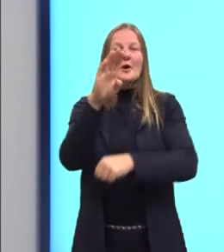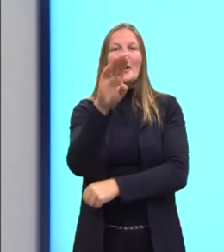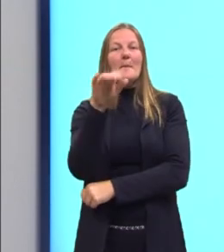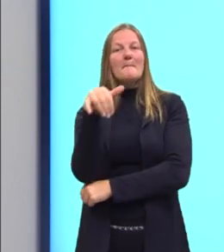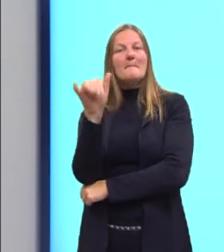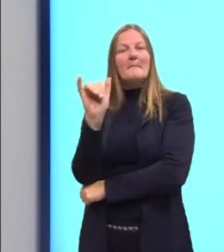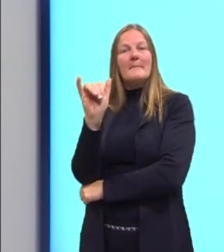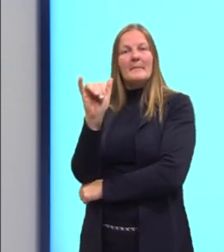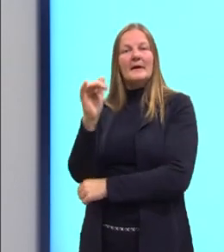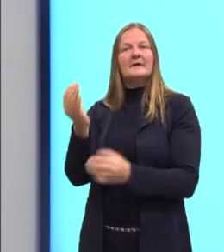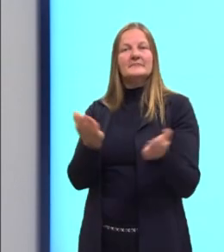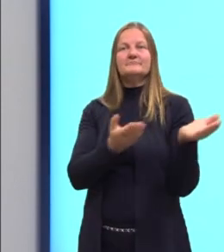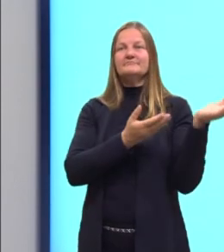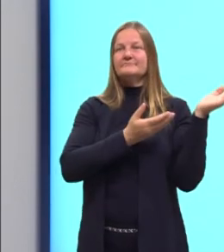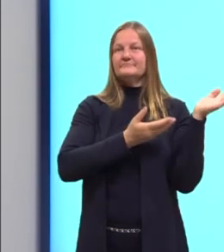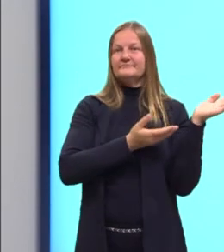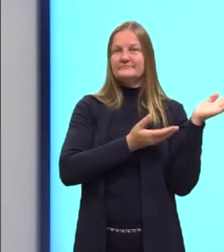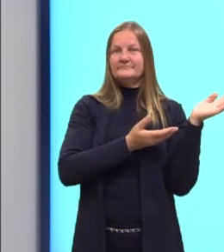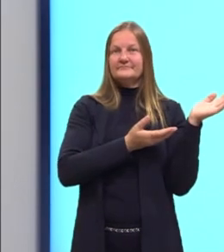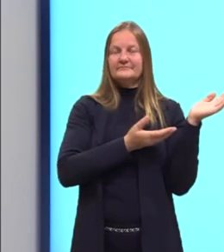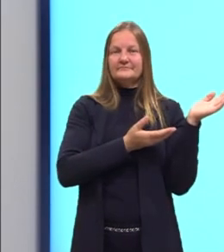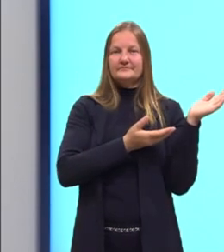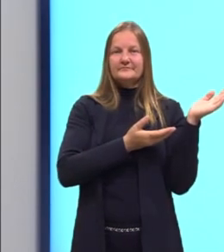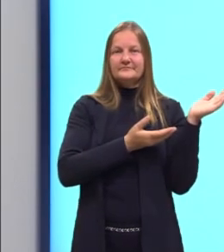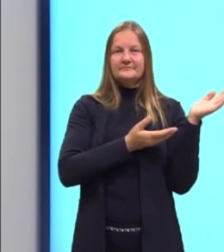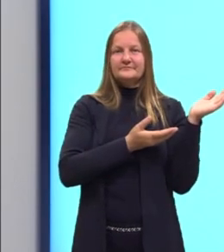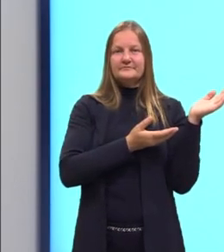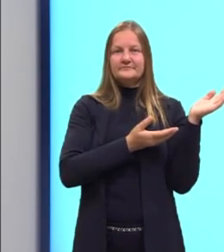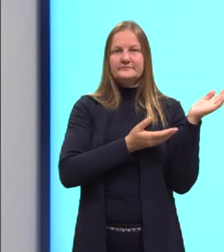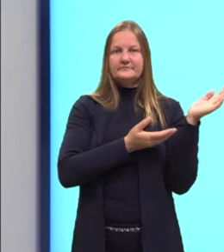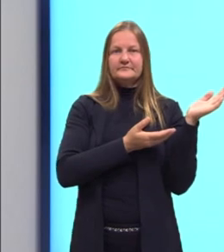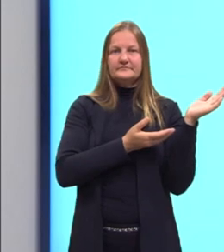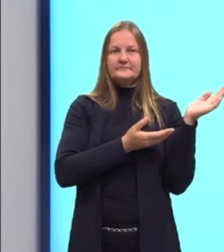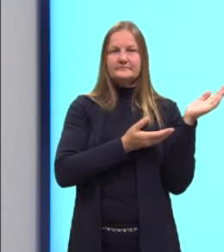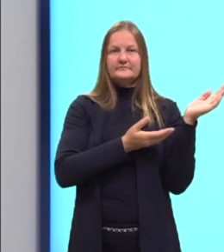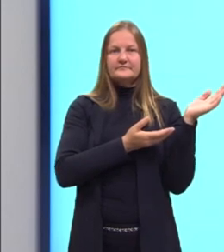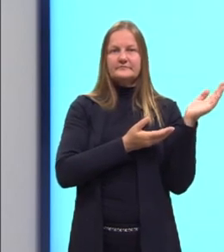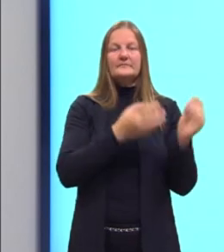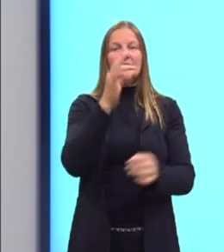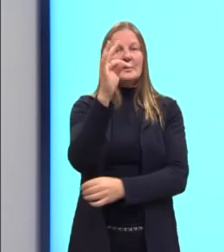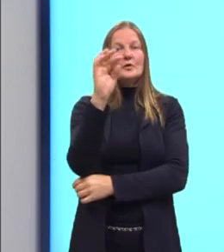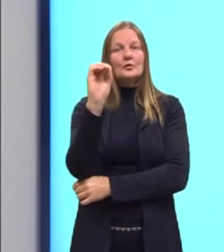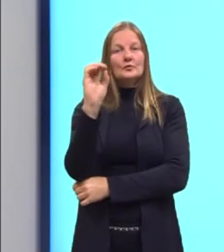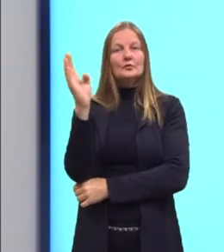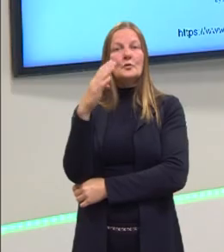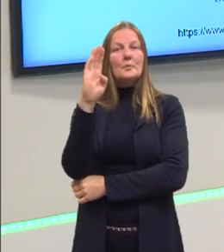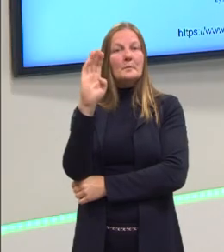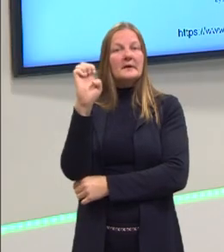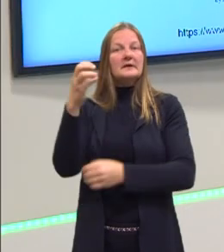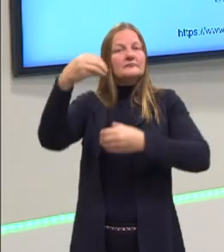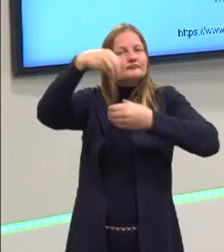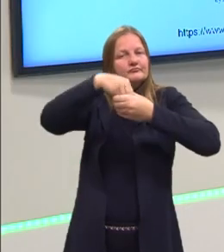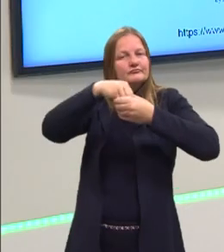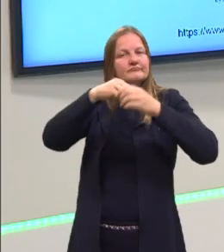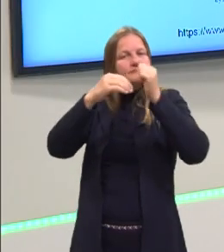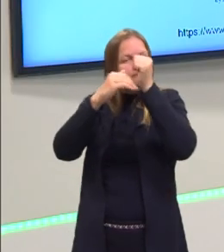wildfires. Então, aqui o verbo to be está omitido ali dentro.